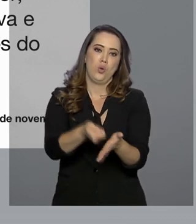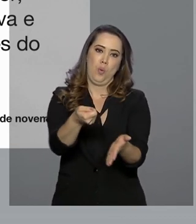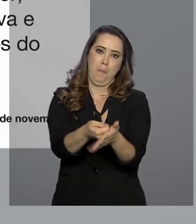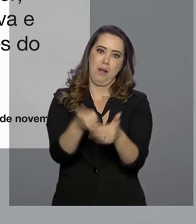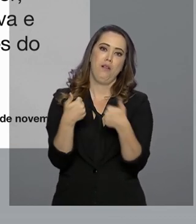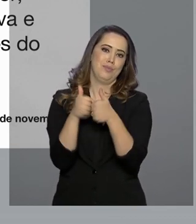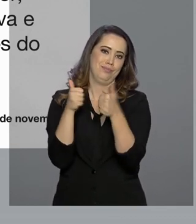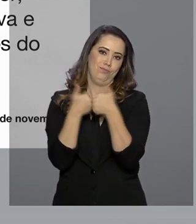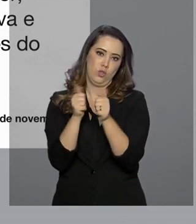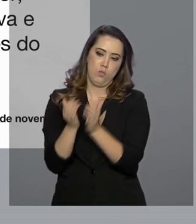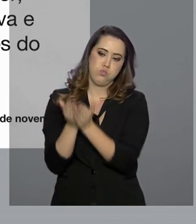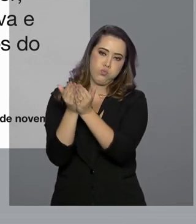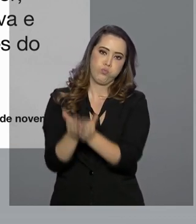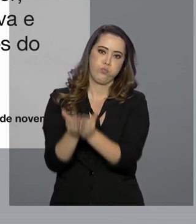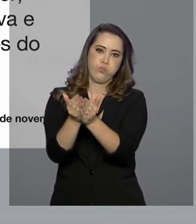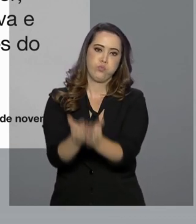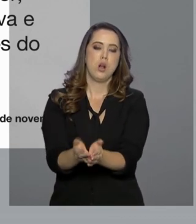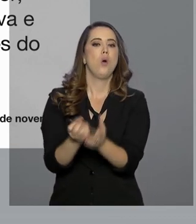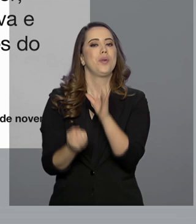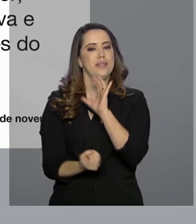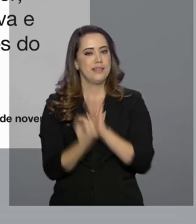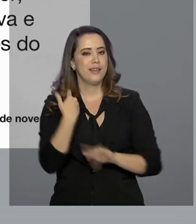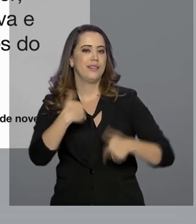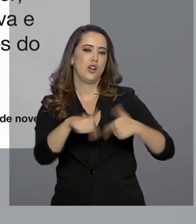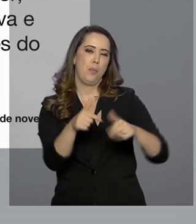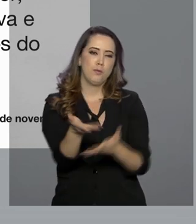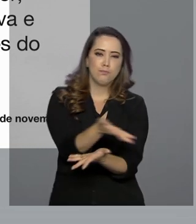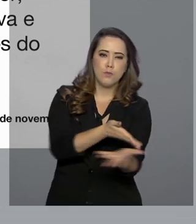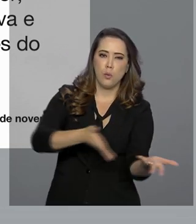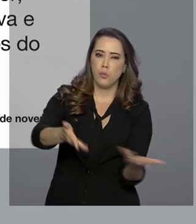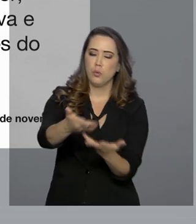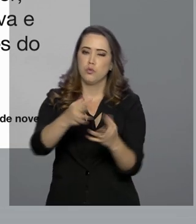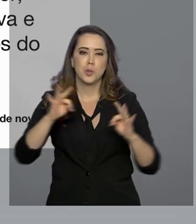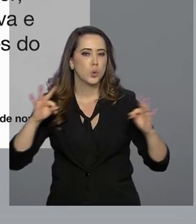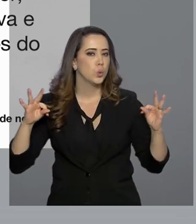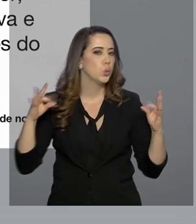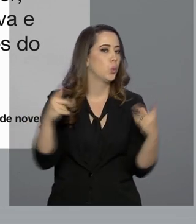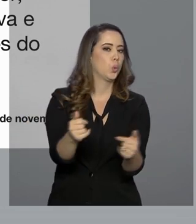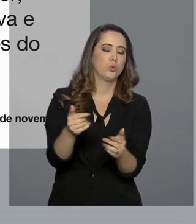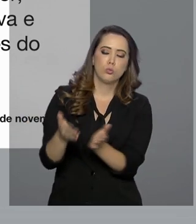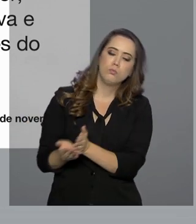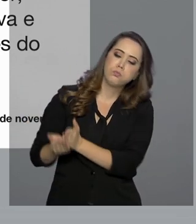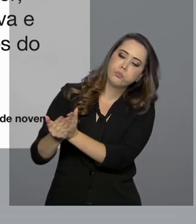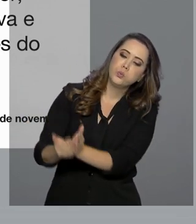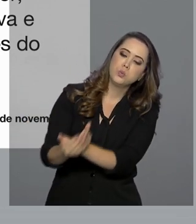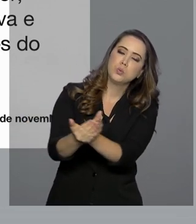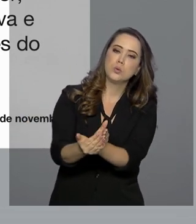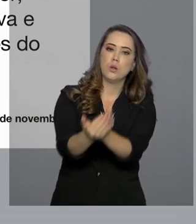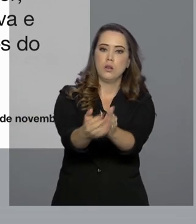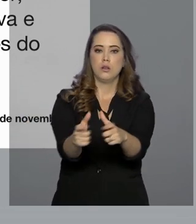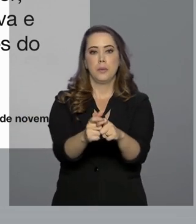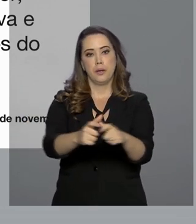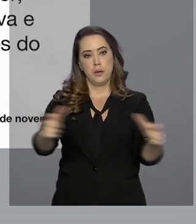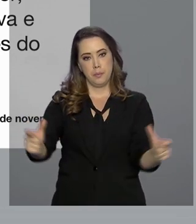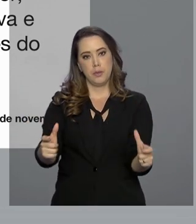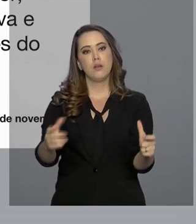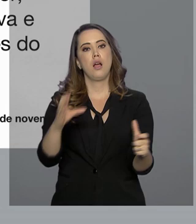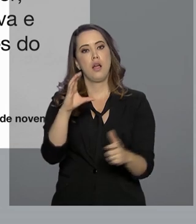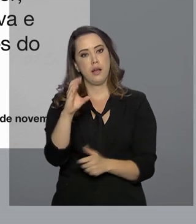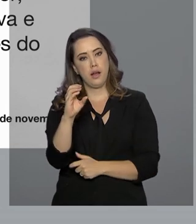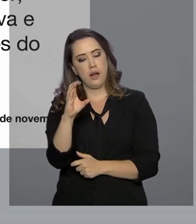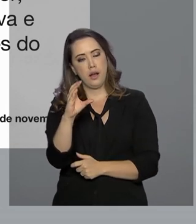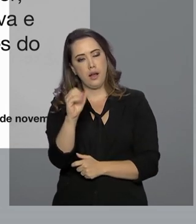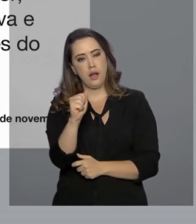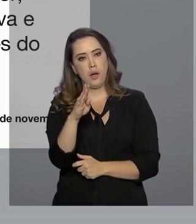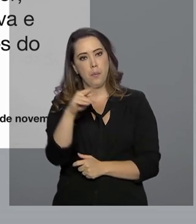embarcações, o que deve gerar empregos e movimentar toda a cadeia produtiva, além de ampliar a participação da cabotagem